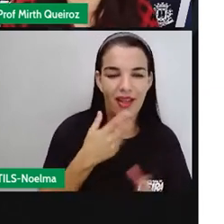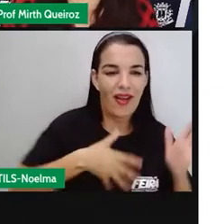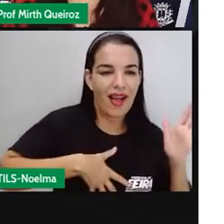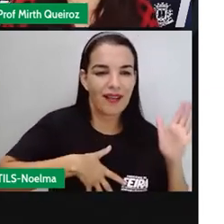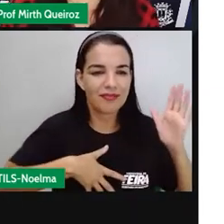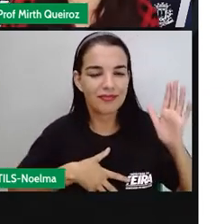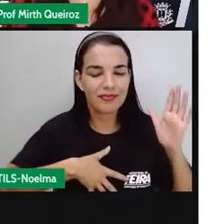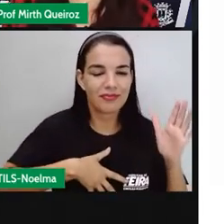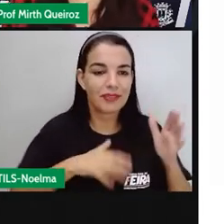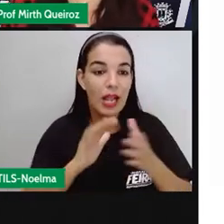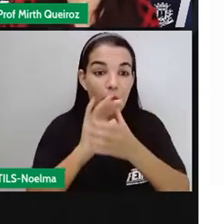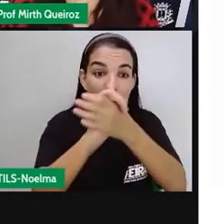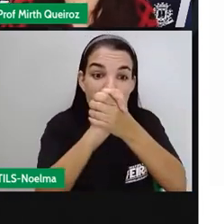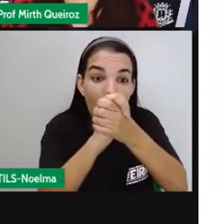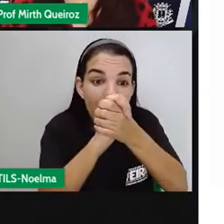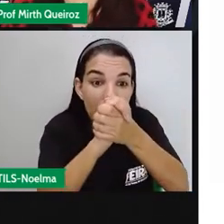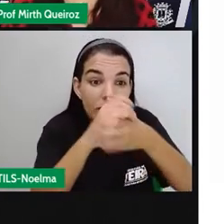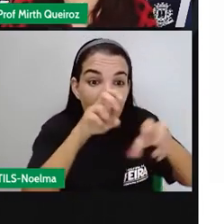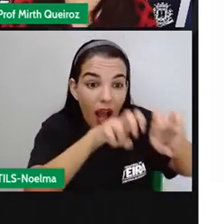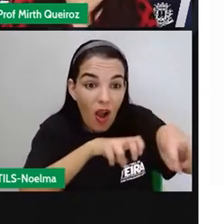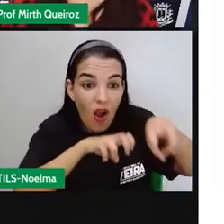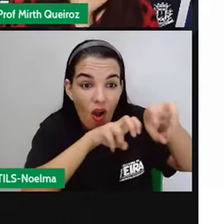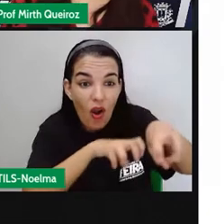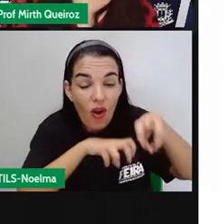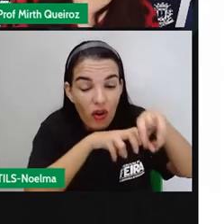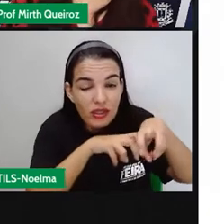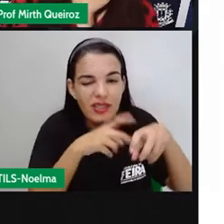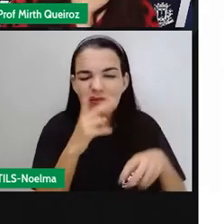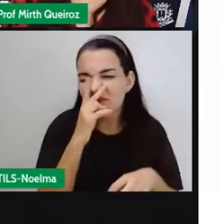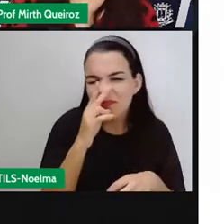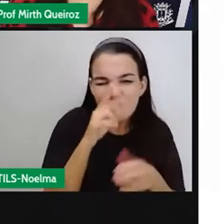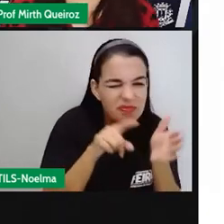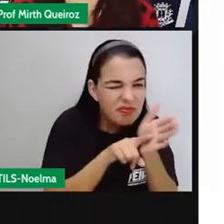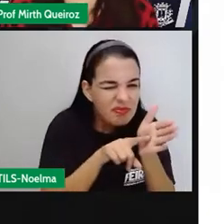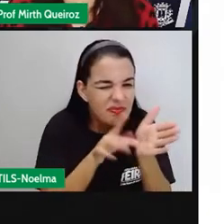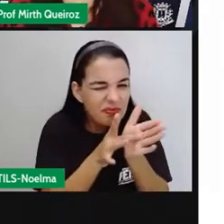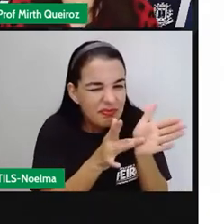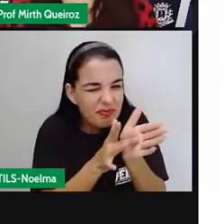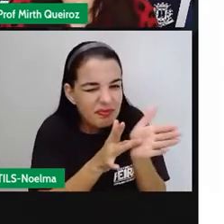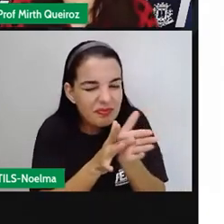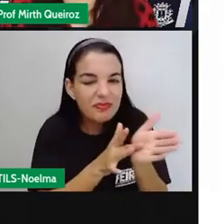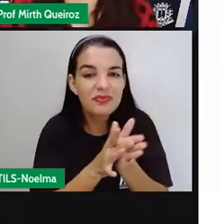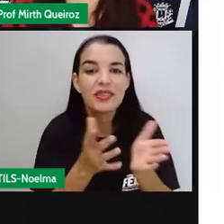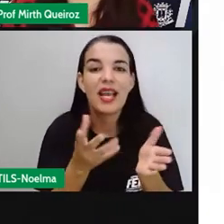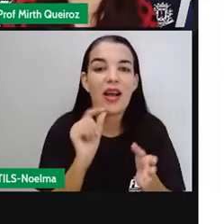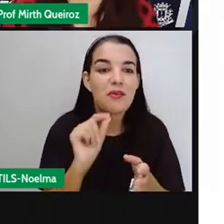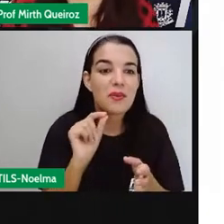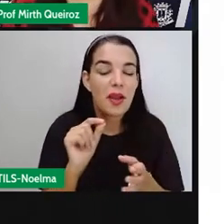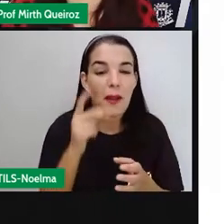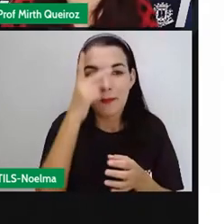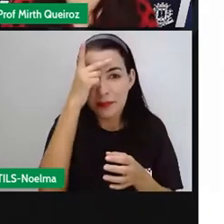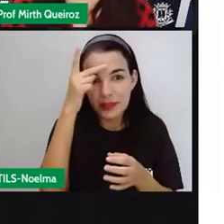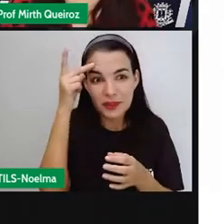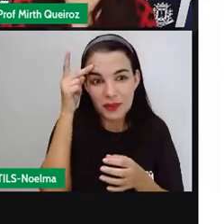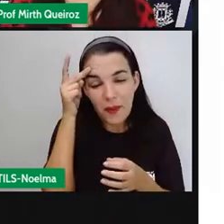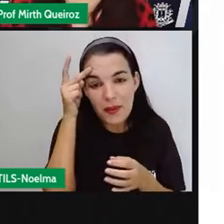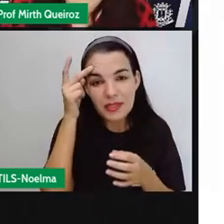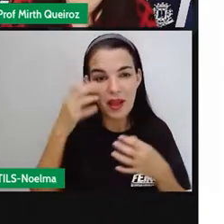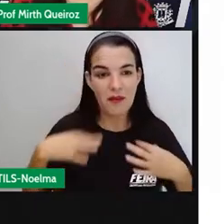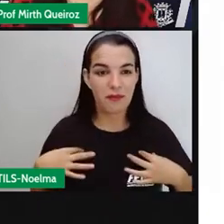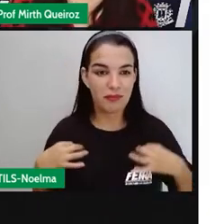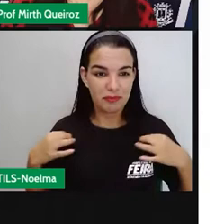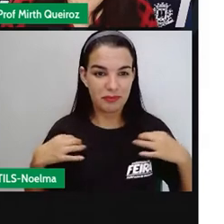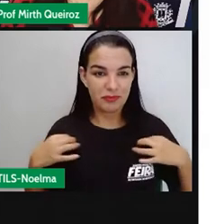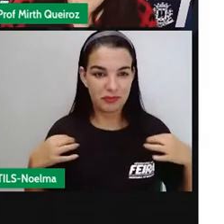roça, onde se simula esse casamento com pessoas trajadas de caipira. Geralmente